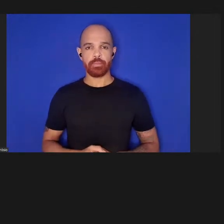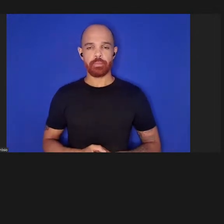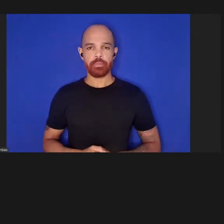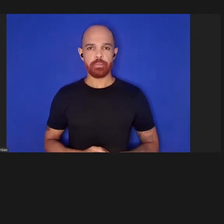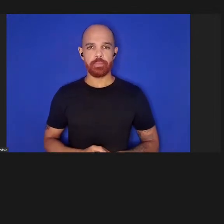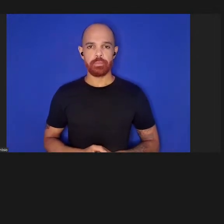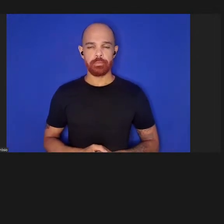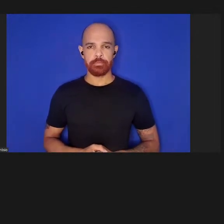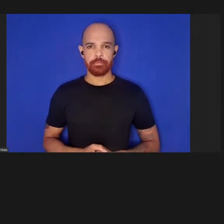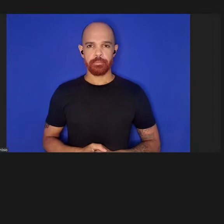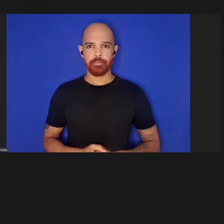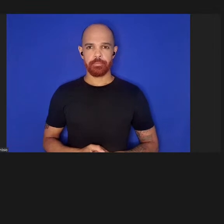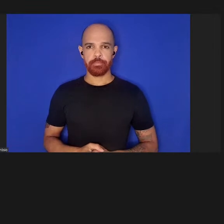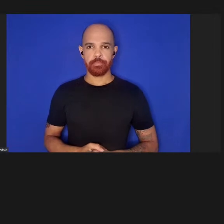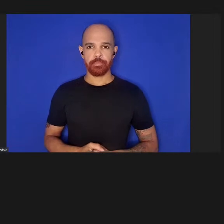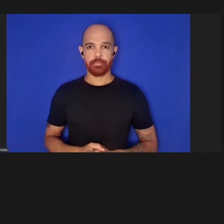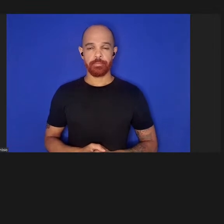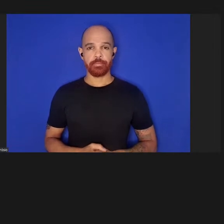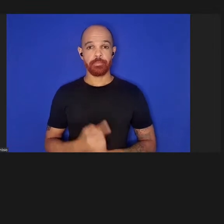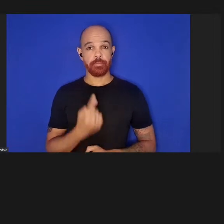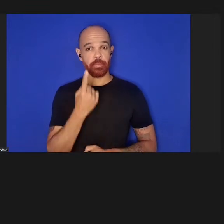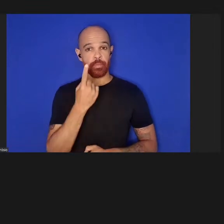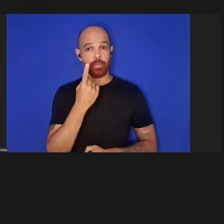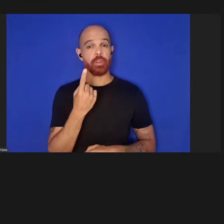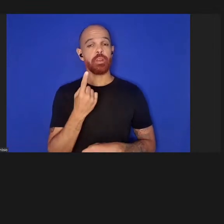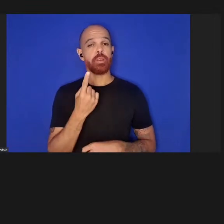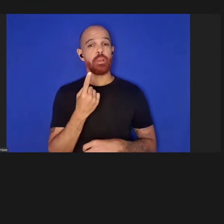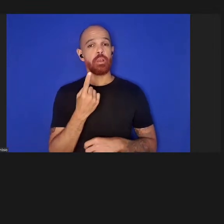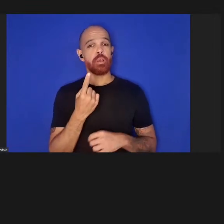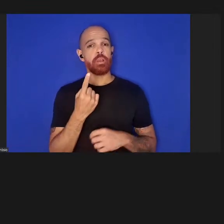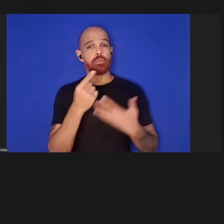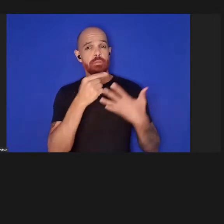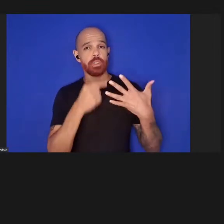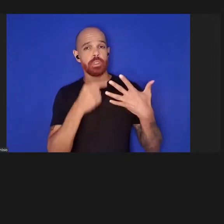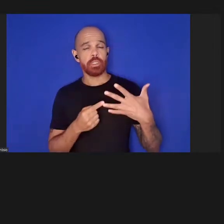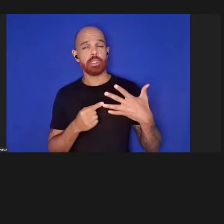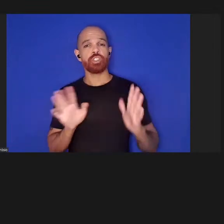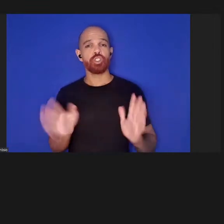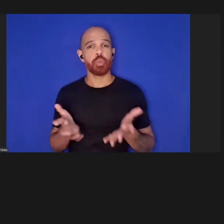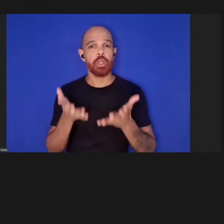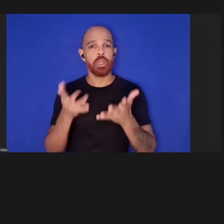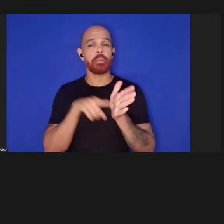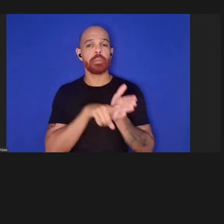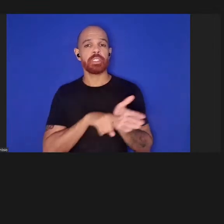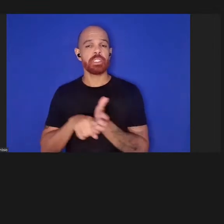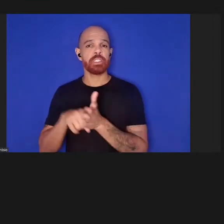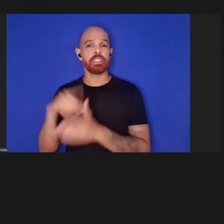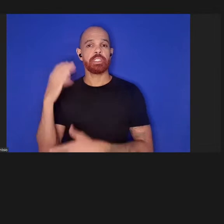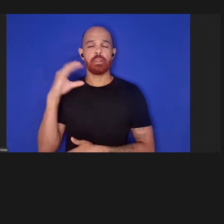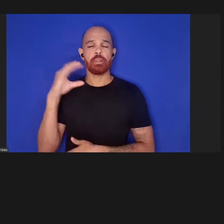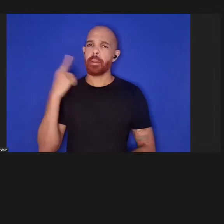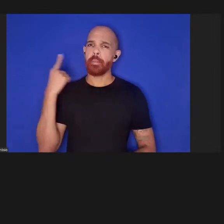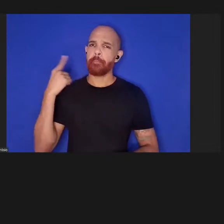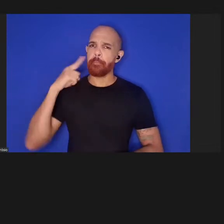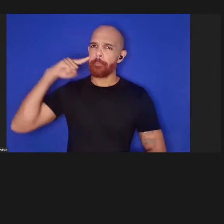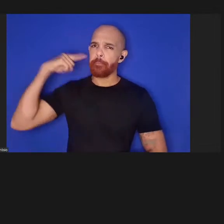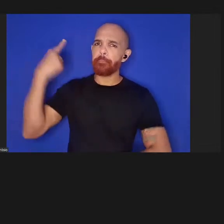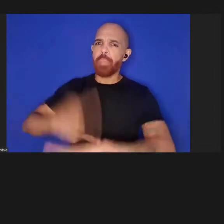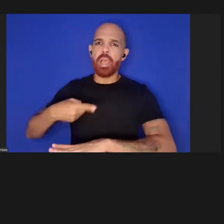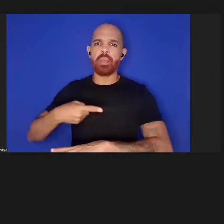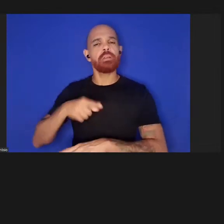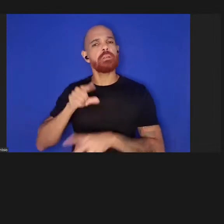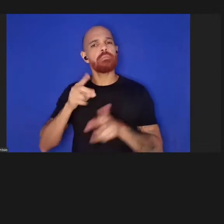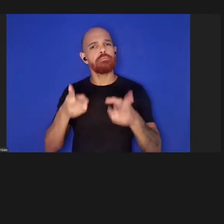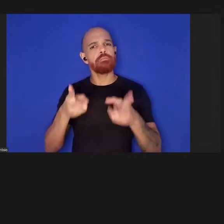Um fator poderoso e estimulante sobre a pesquisa científica foi observado de imediato, especialmente